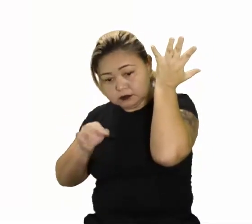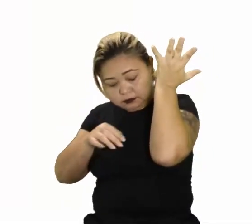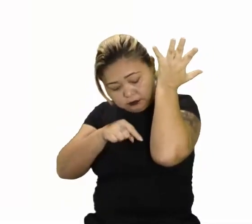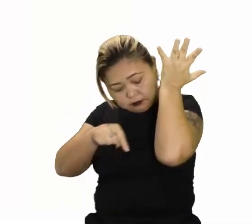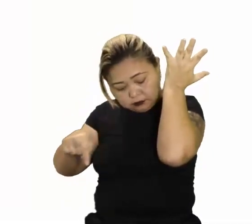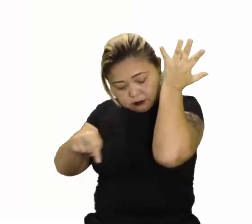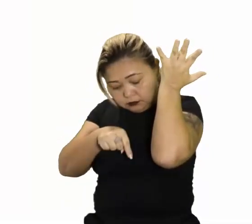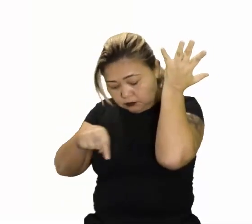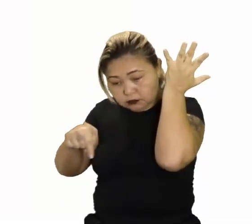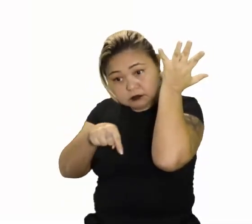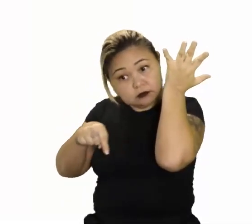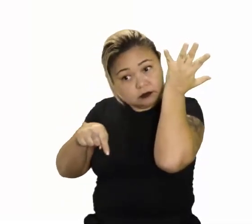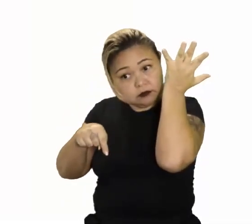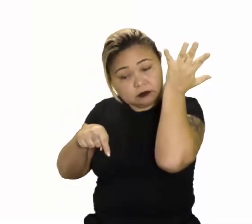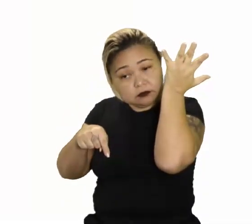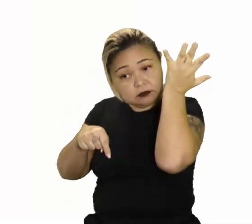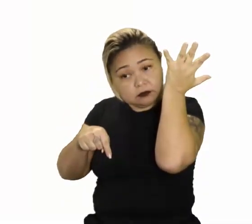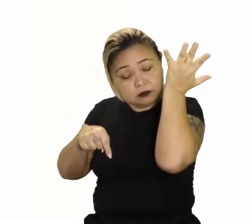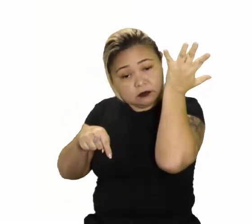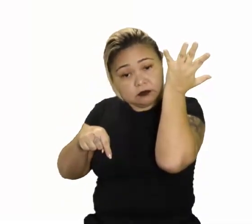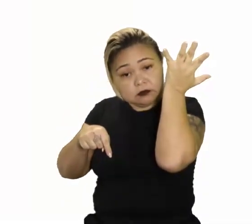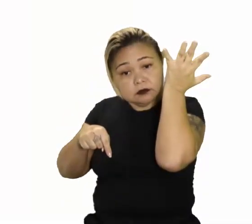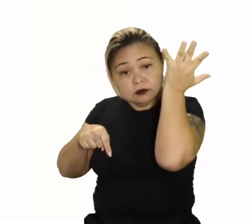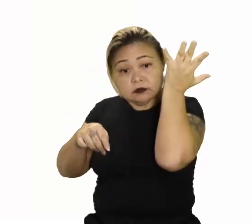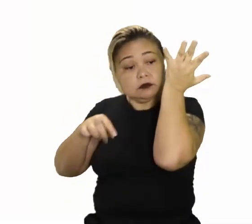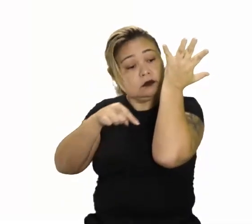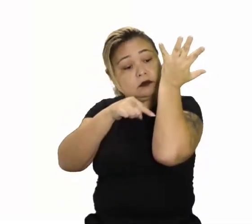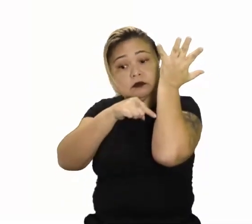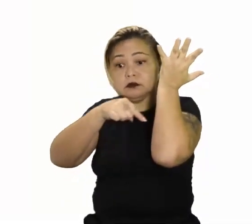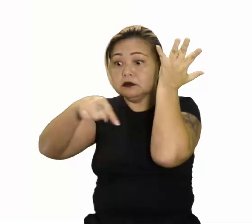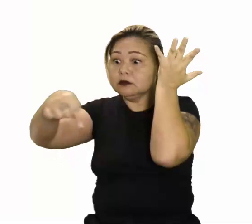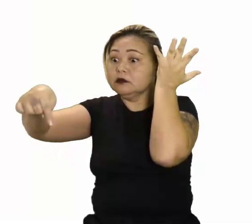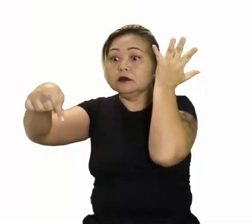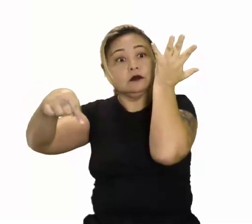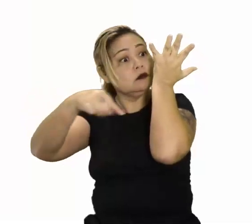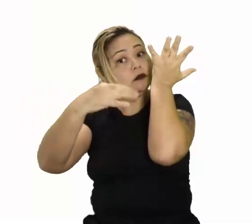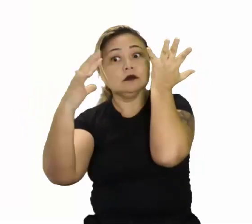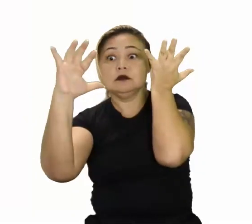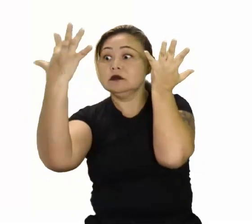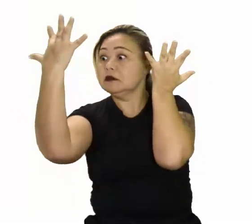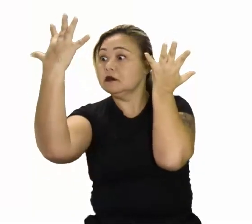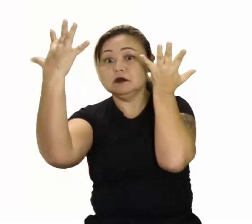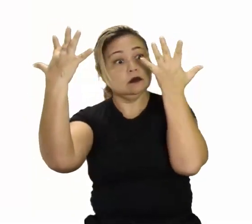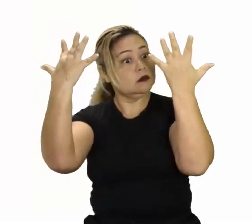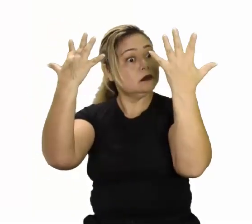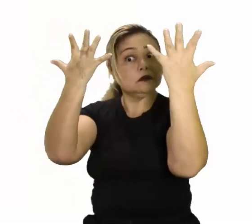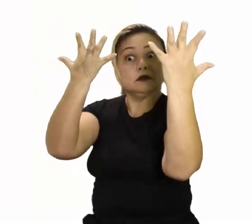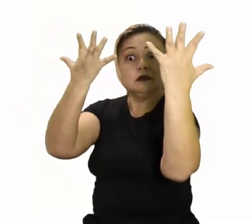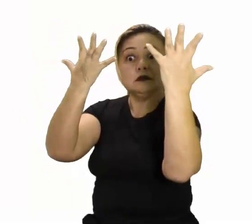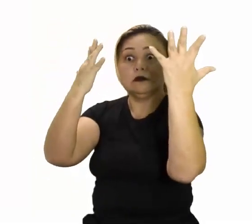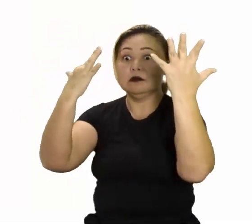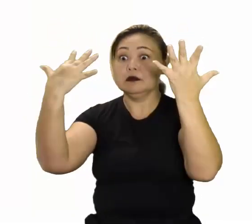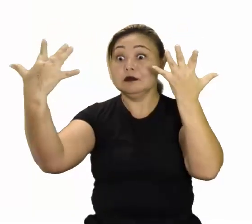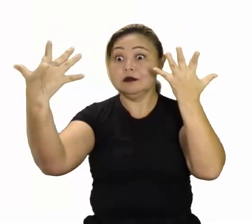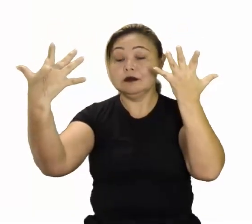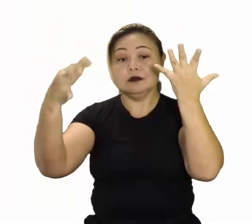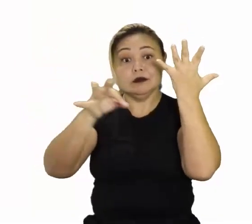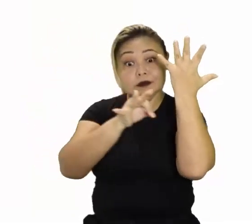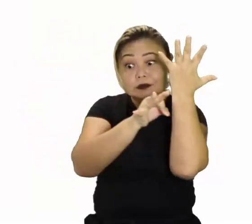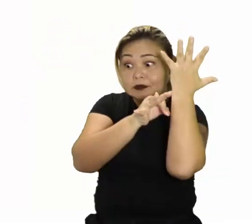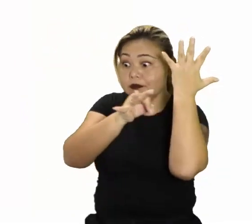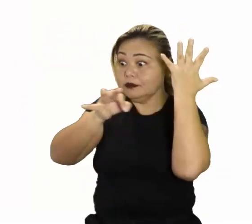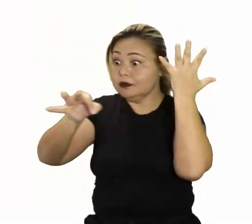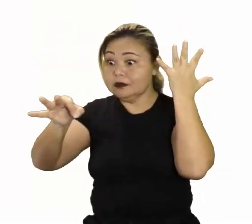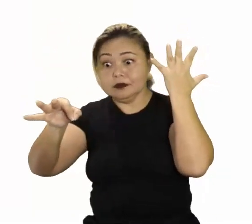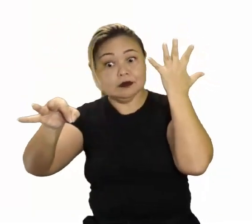certo distanciamento entre eles. E também o distanciamento entre a cultura diferente. Tem uma linha.